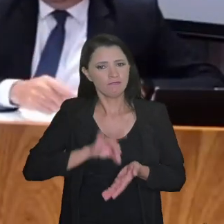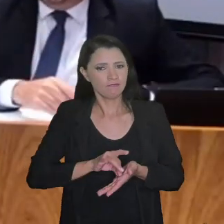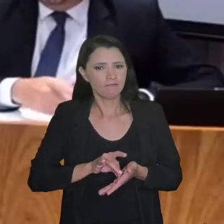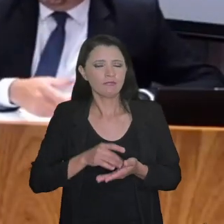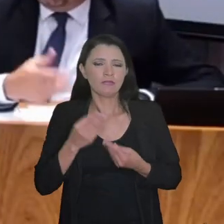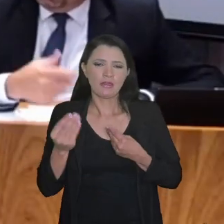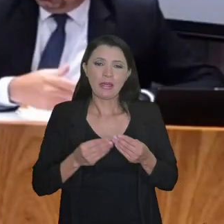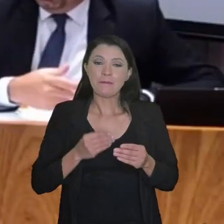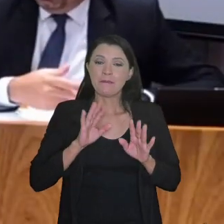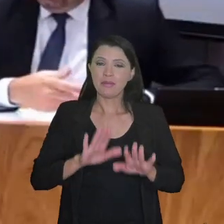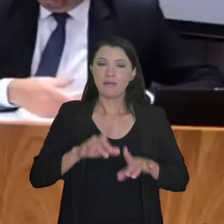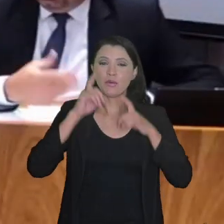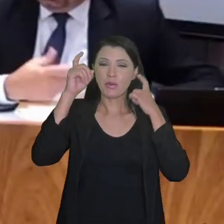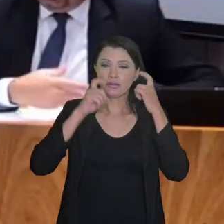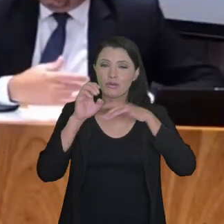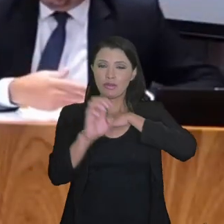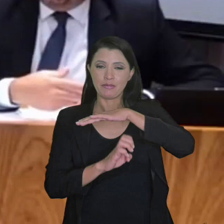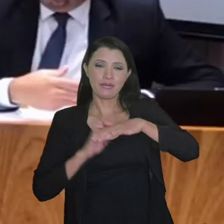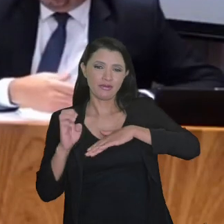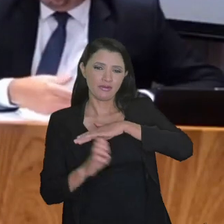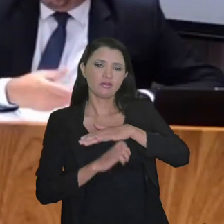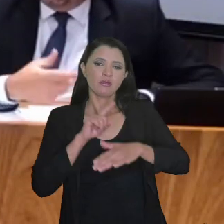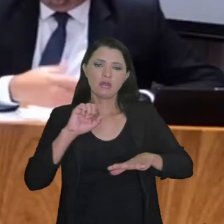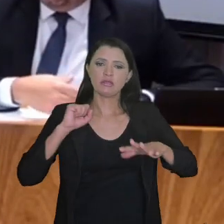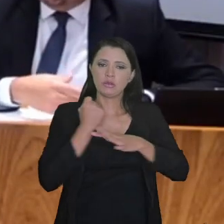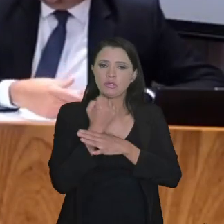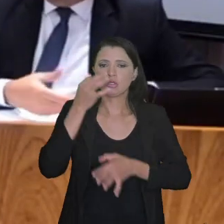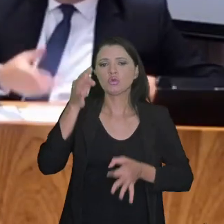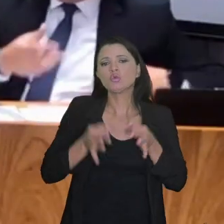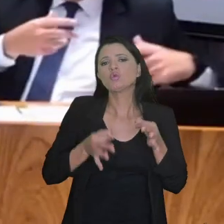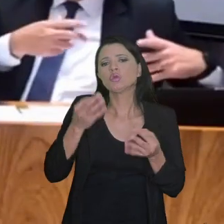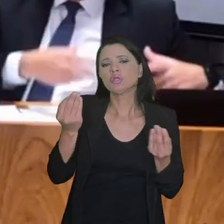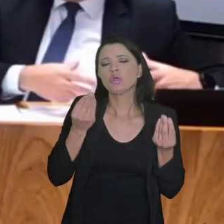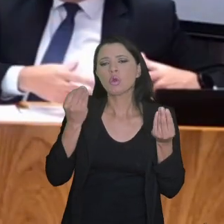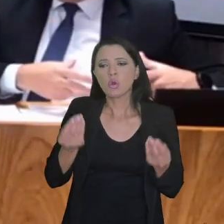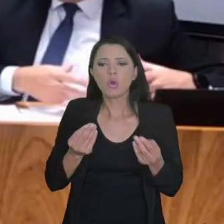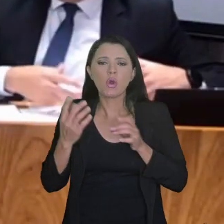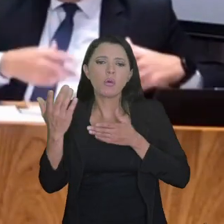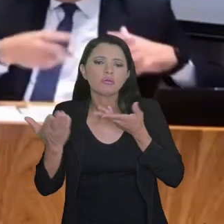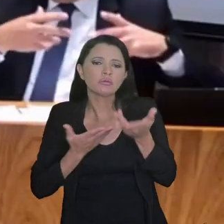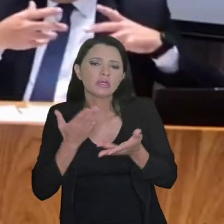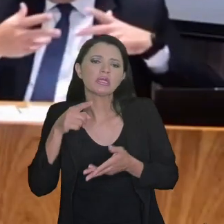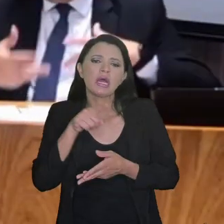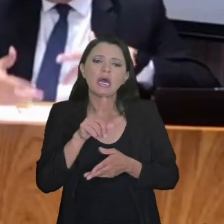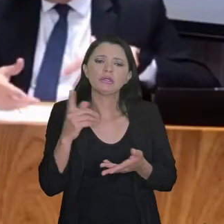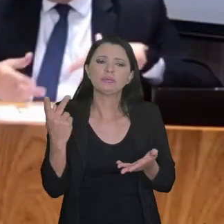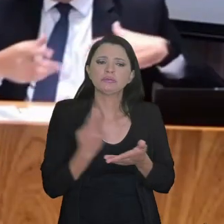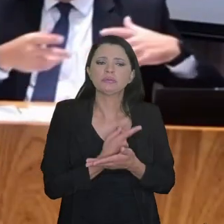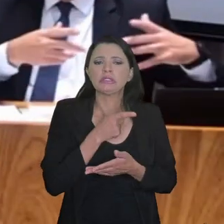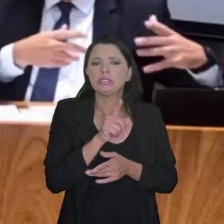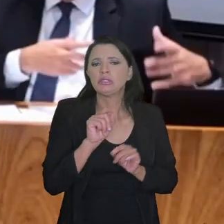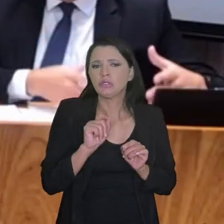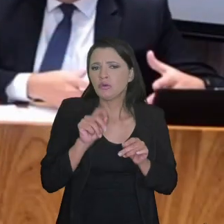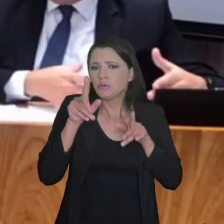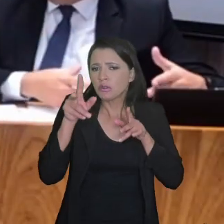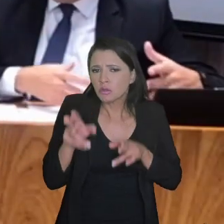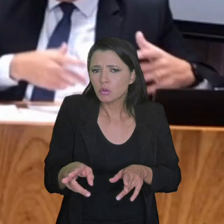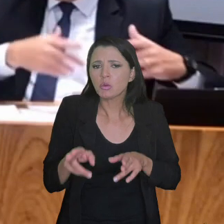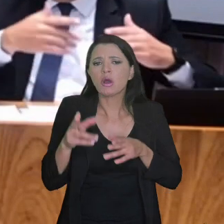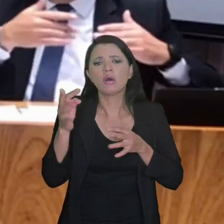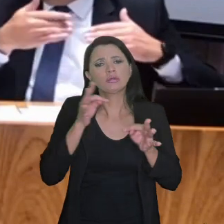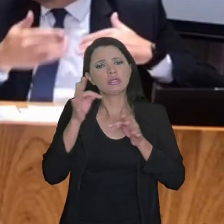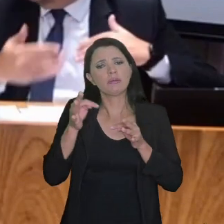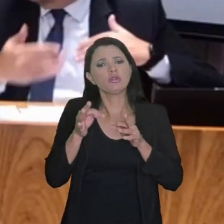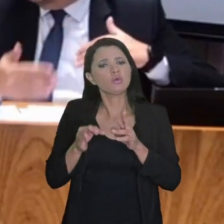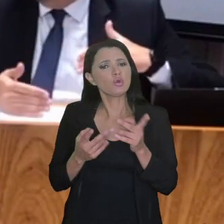ter uma conformação. a grande preocupação das empresas é em relação à segurança jurídica, como que eu vou ser tratado em relação a esse procedimento,